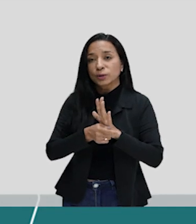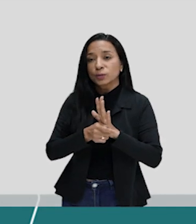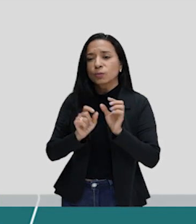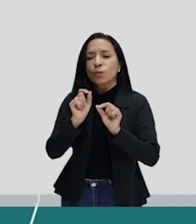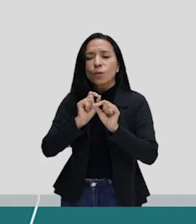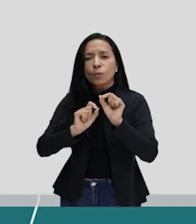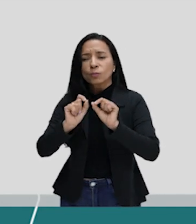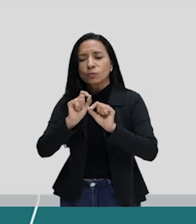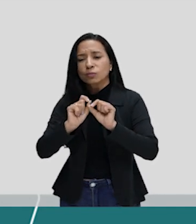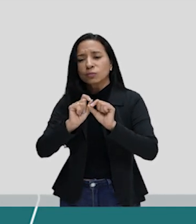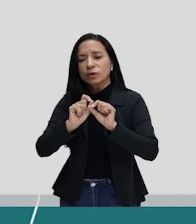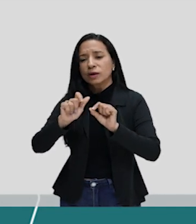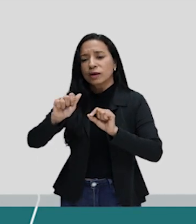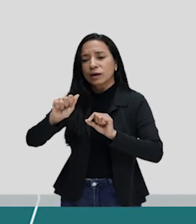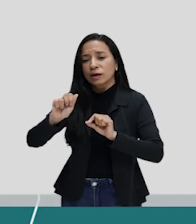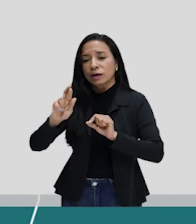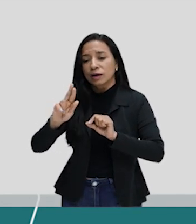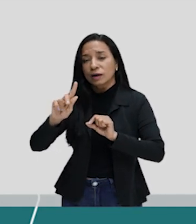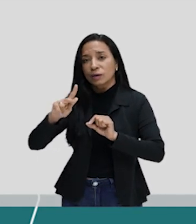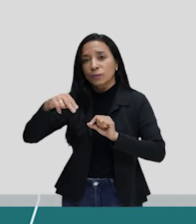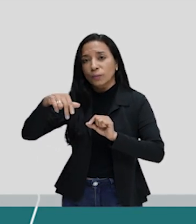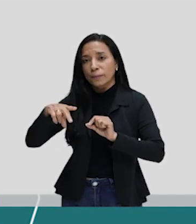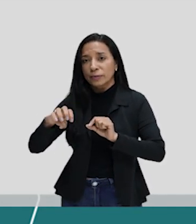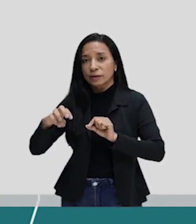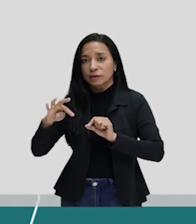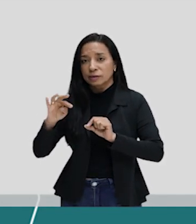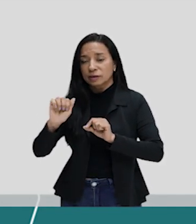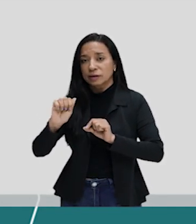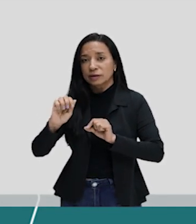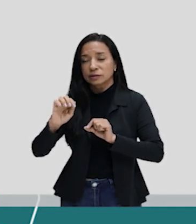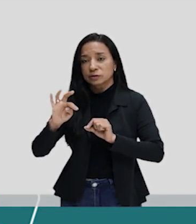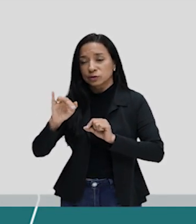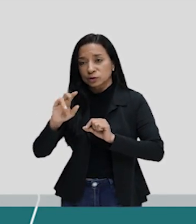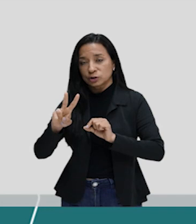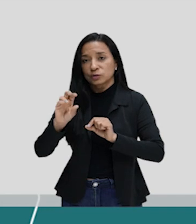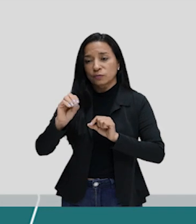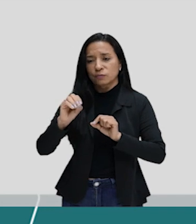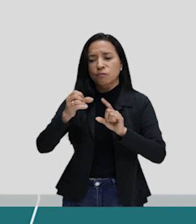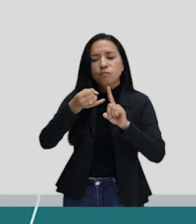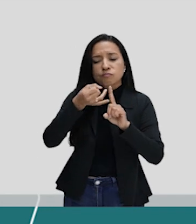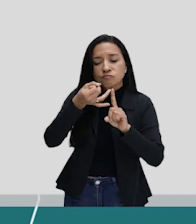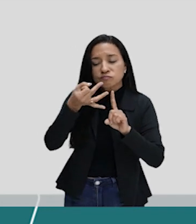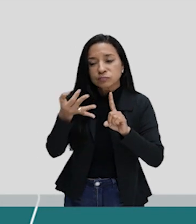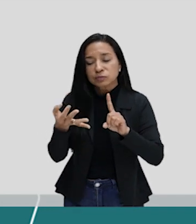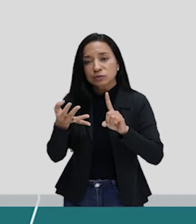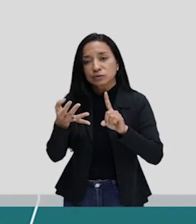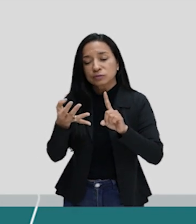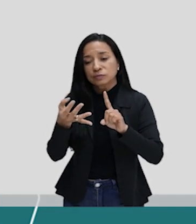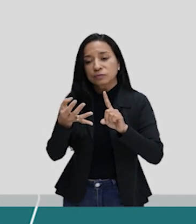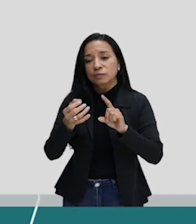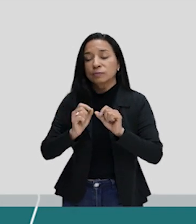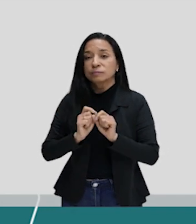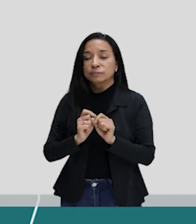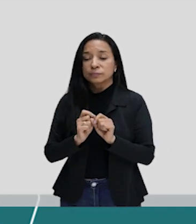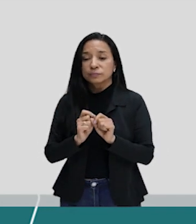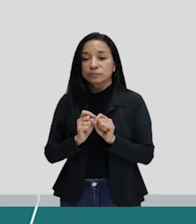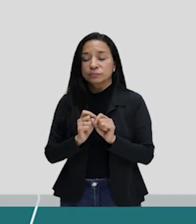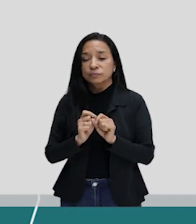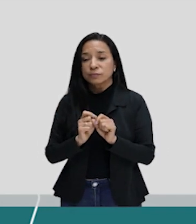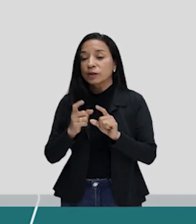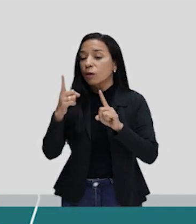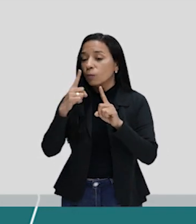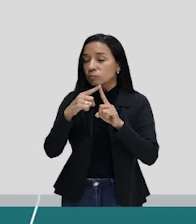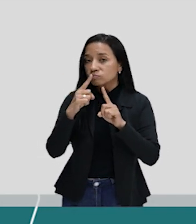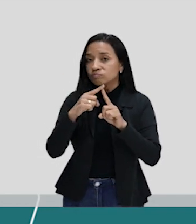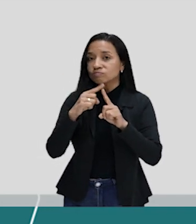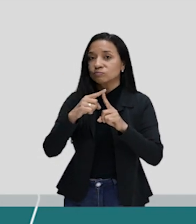dissertação, a argumentativa, que é o que pede lá no vestibular, é um tipo